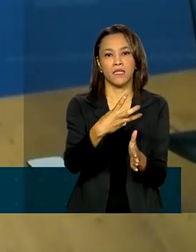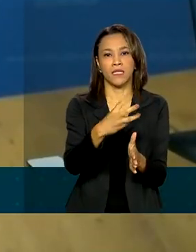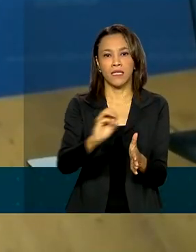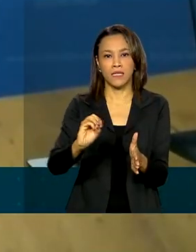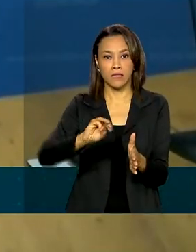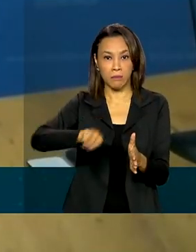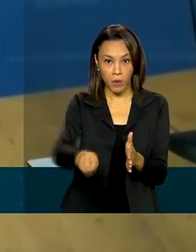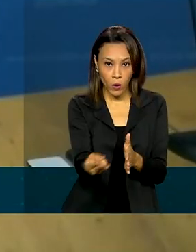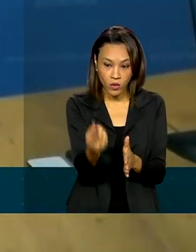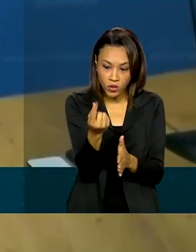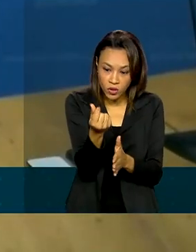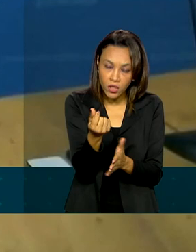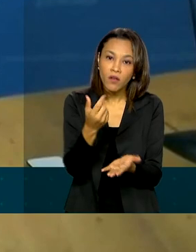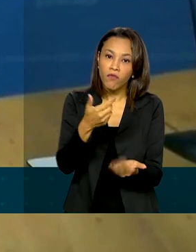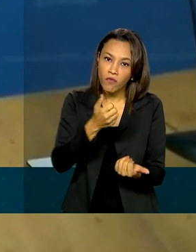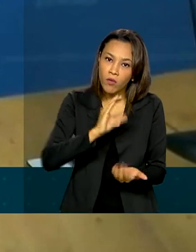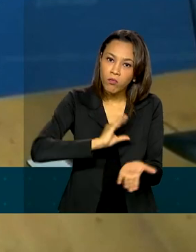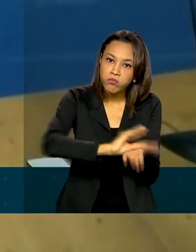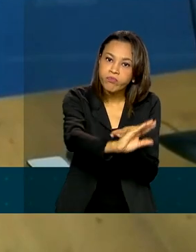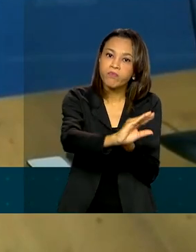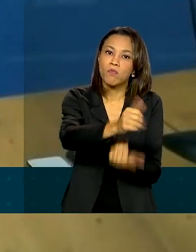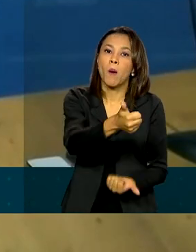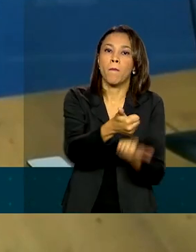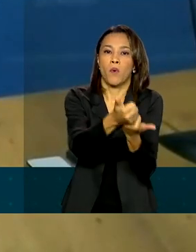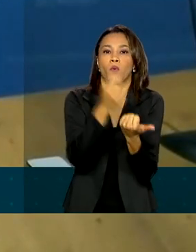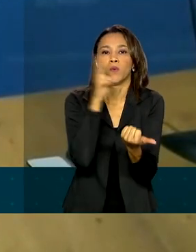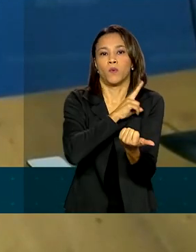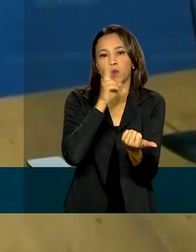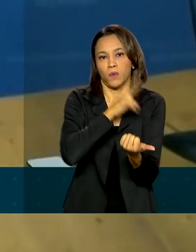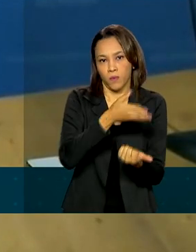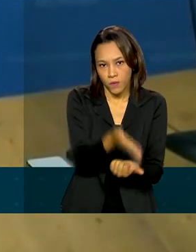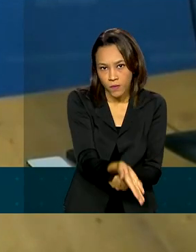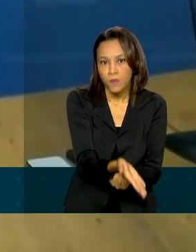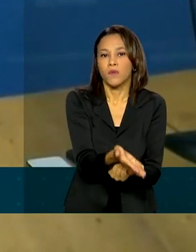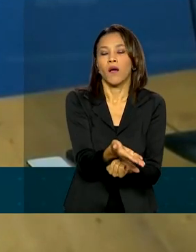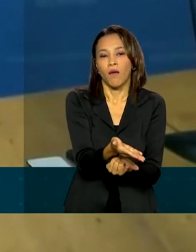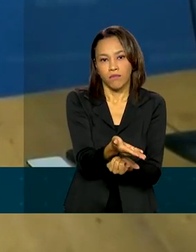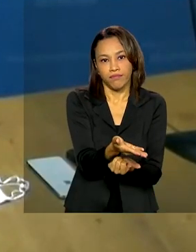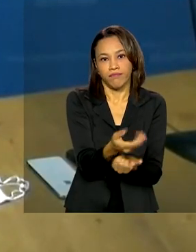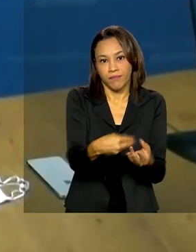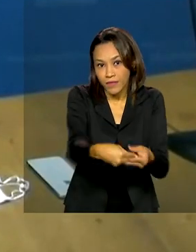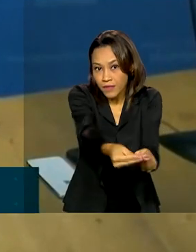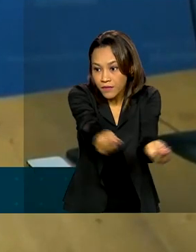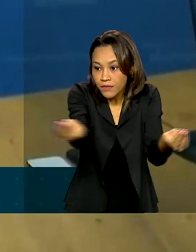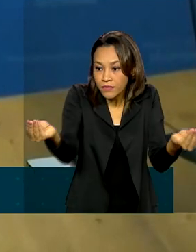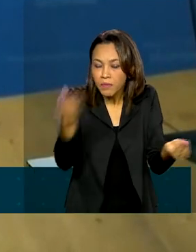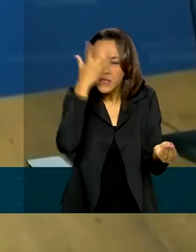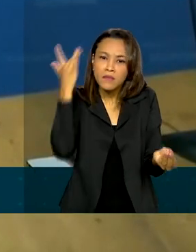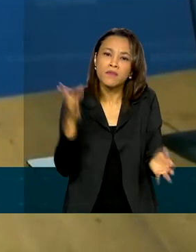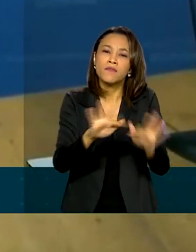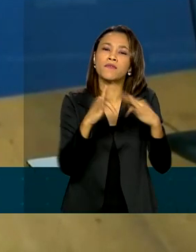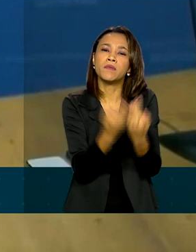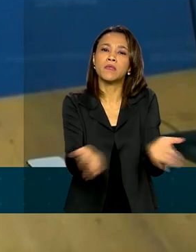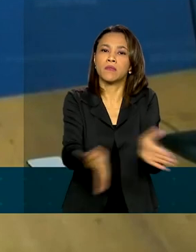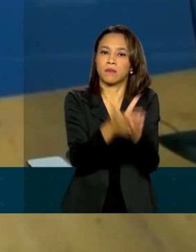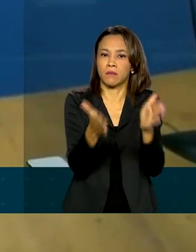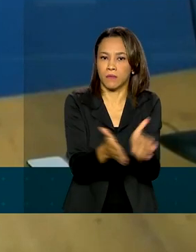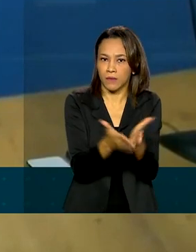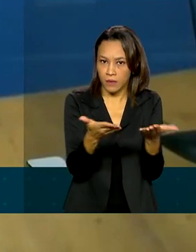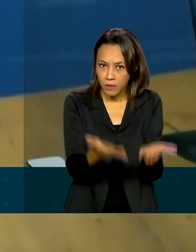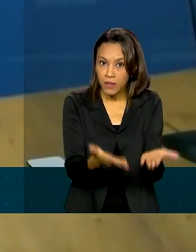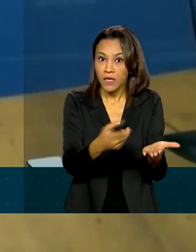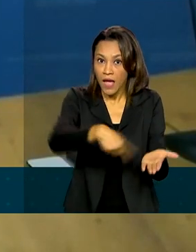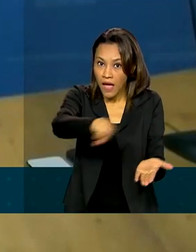diretamente o auxílio emergencial, estendido aos invisíveis, os 38 milhões de brasileiros que